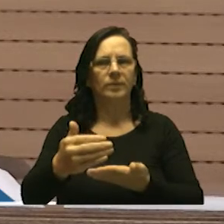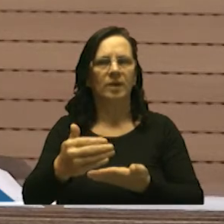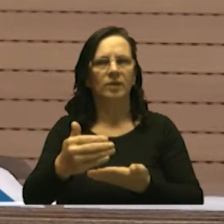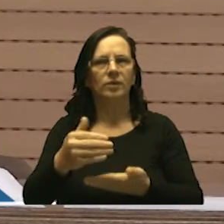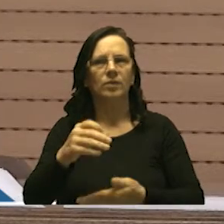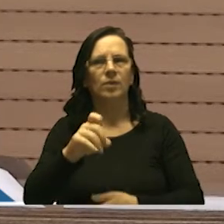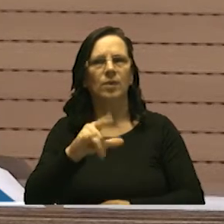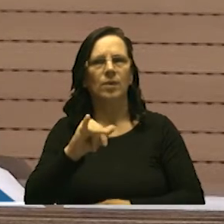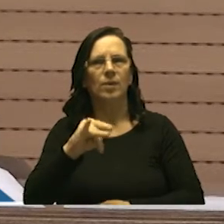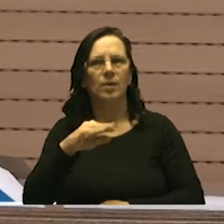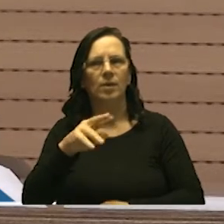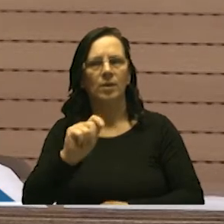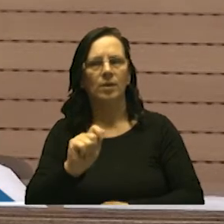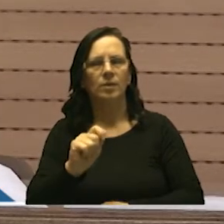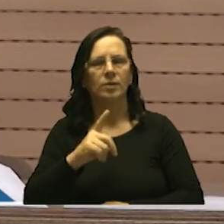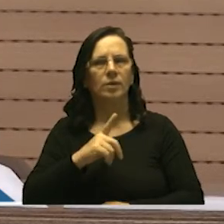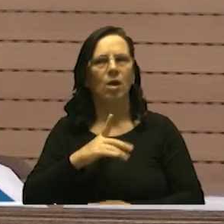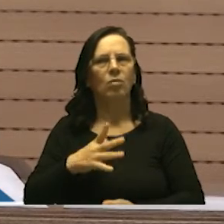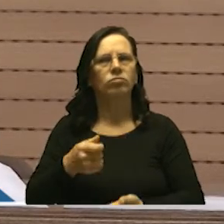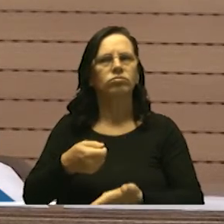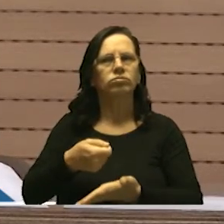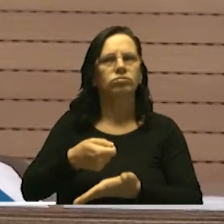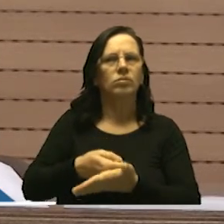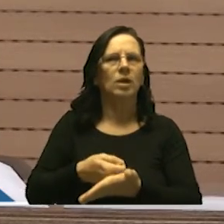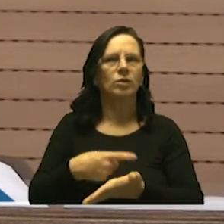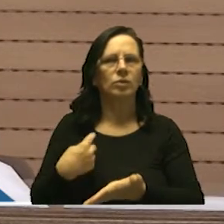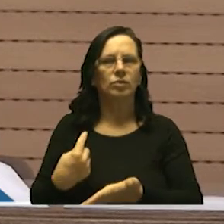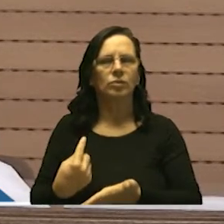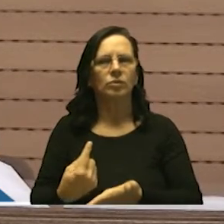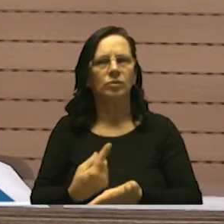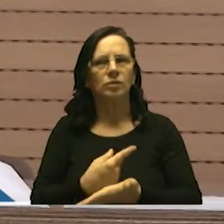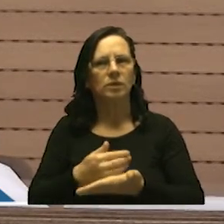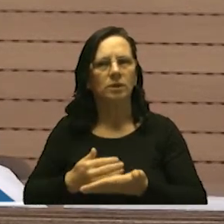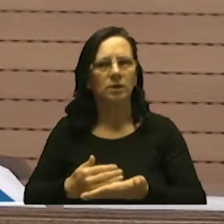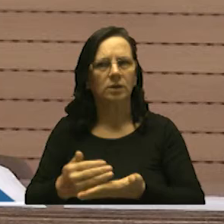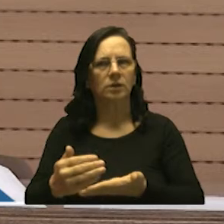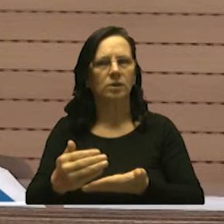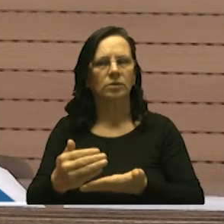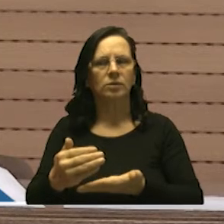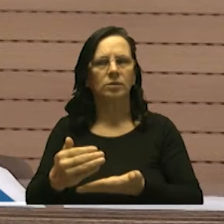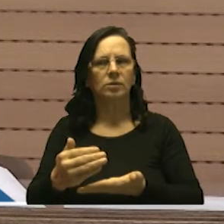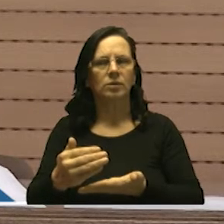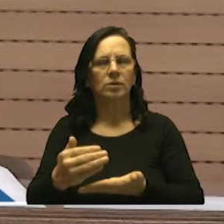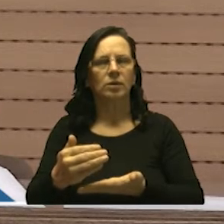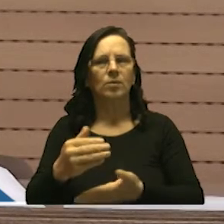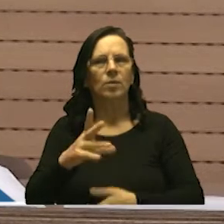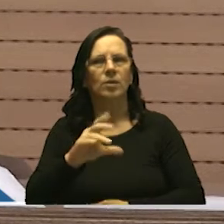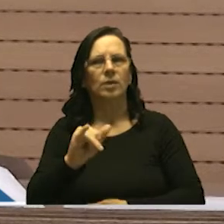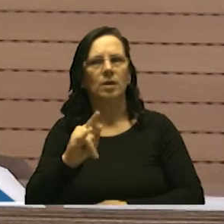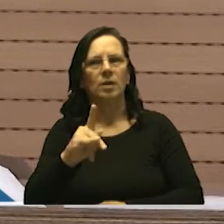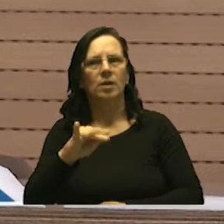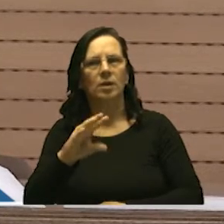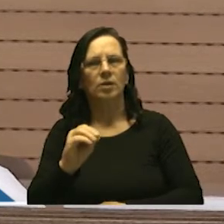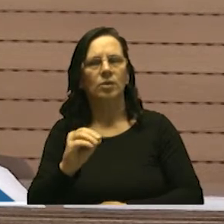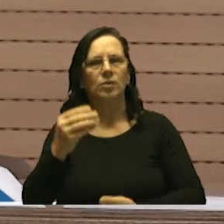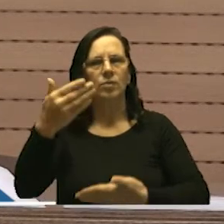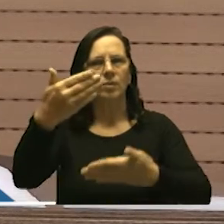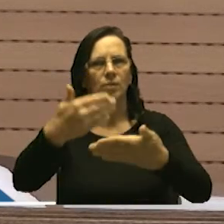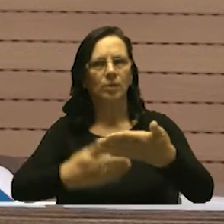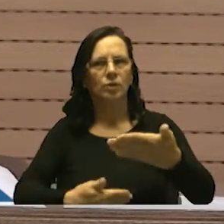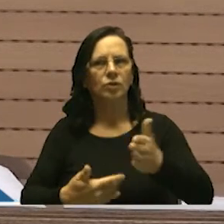legislativa é o ato pelo qual se dá início ao processo legislativo mediante